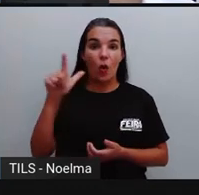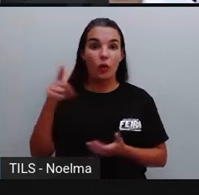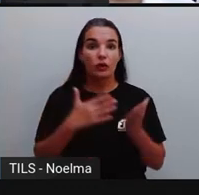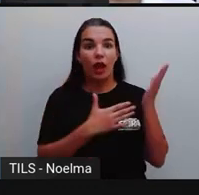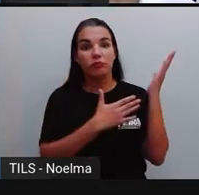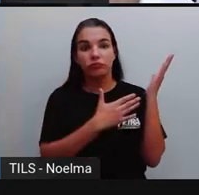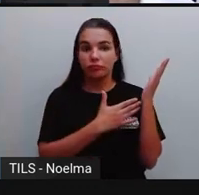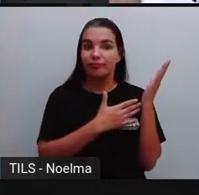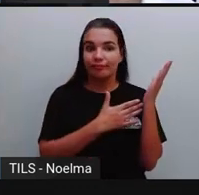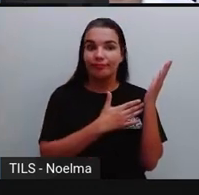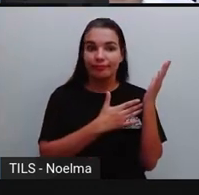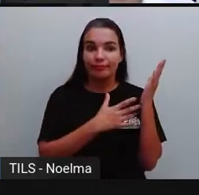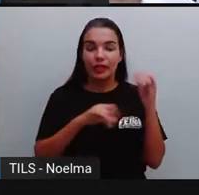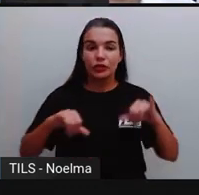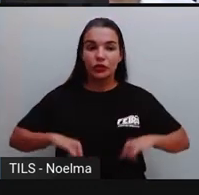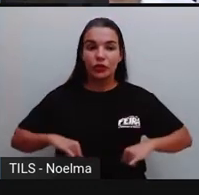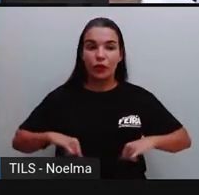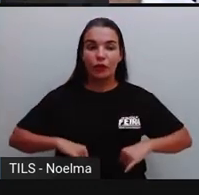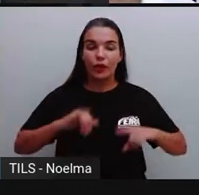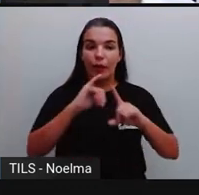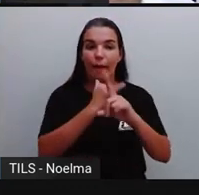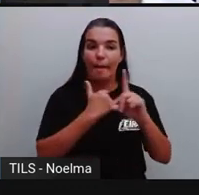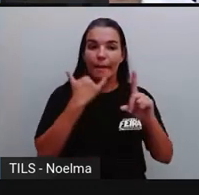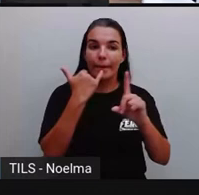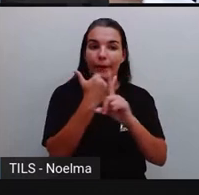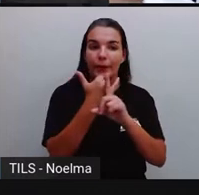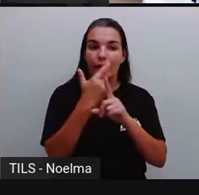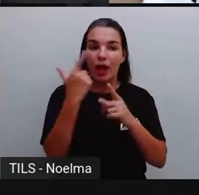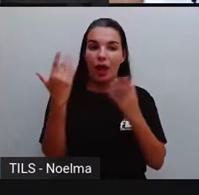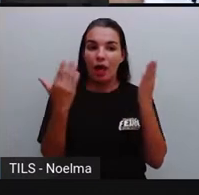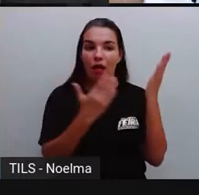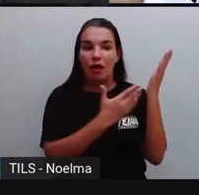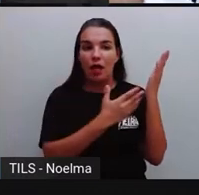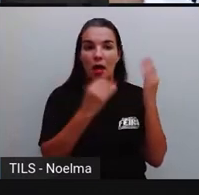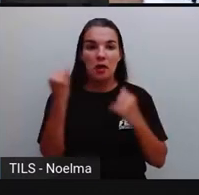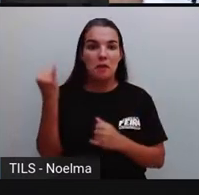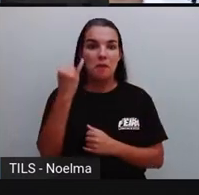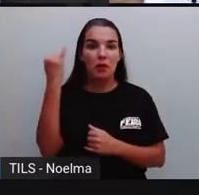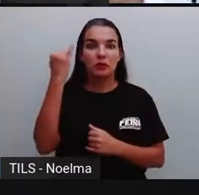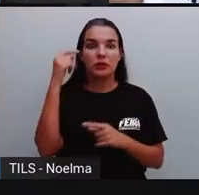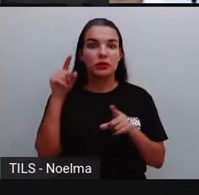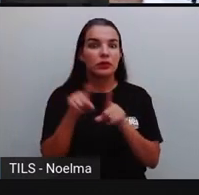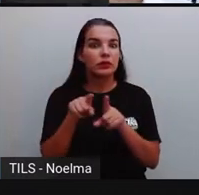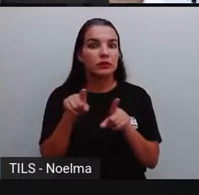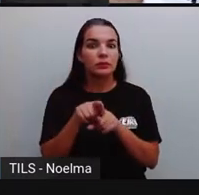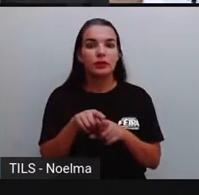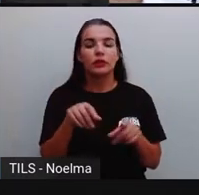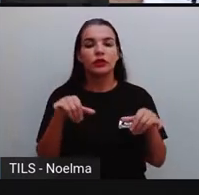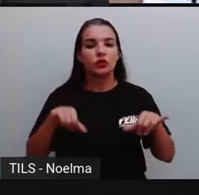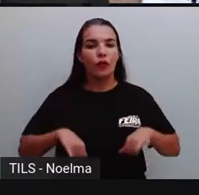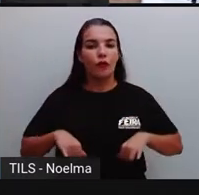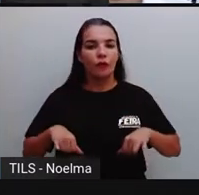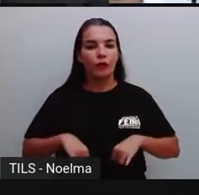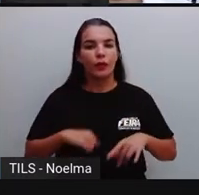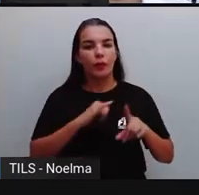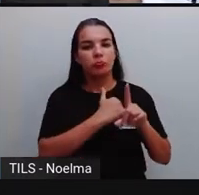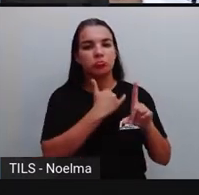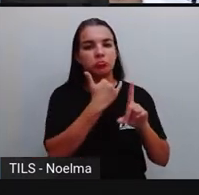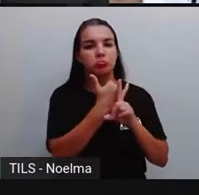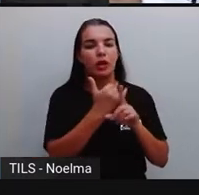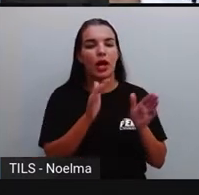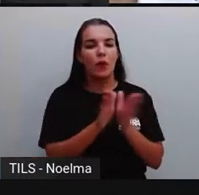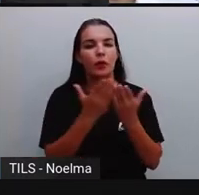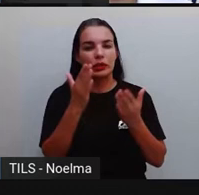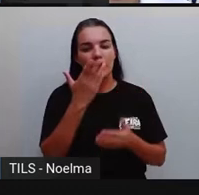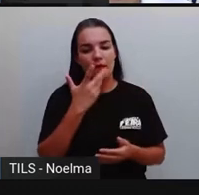Thaís Araújo também, que é uma atriz super importante, também sofreu bullying aí, ó, quando era